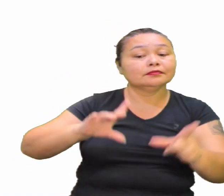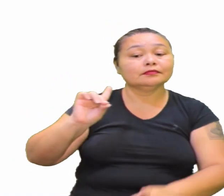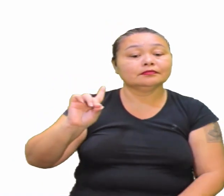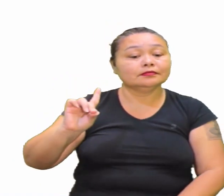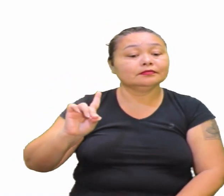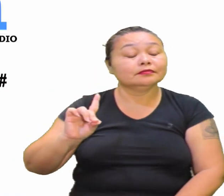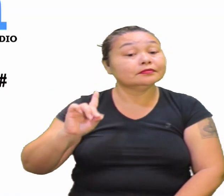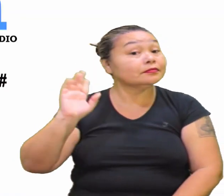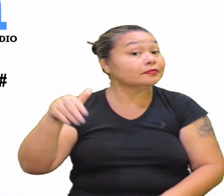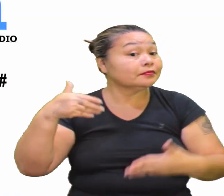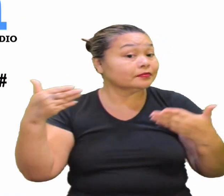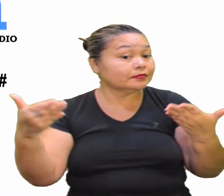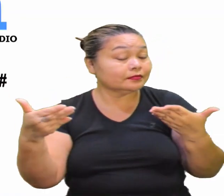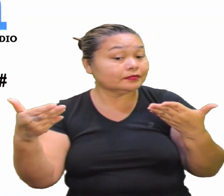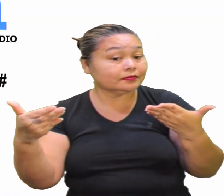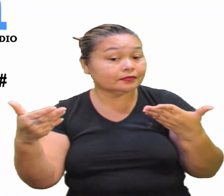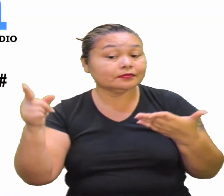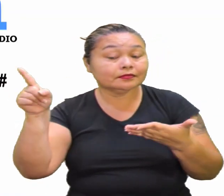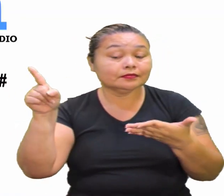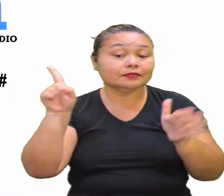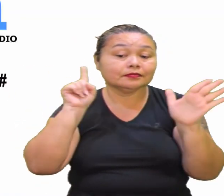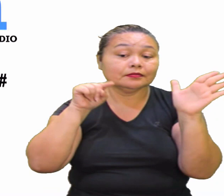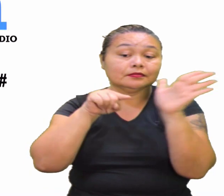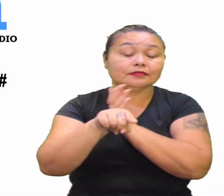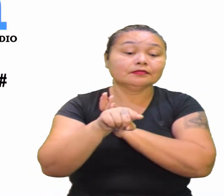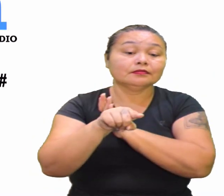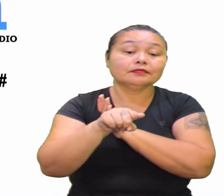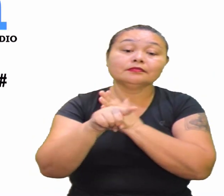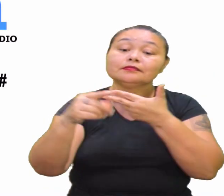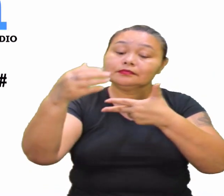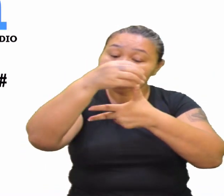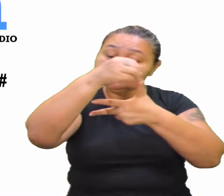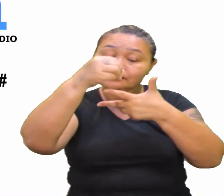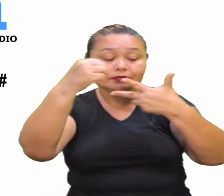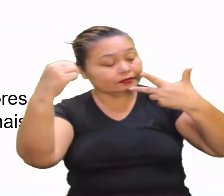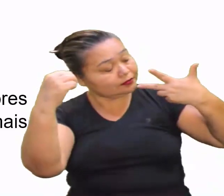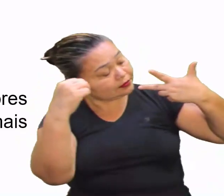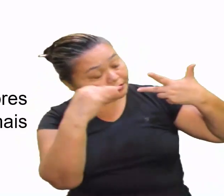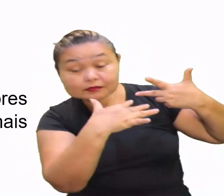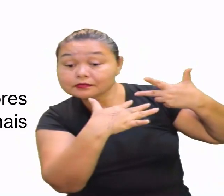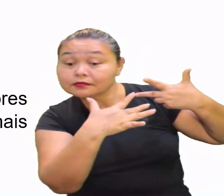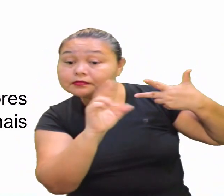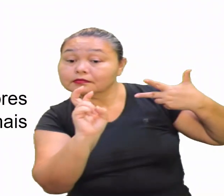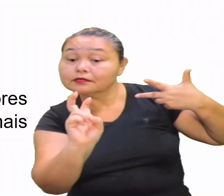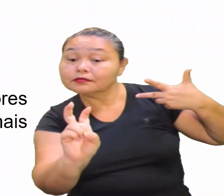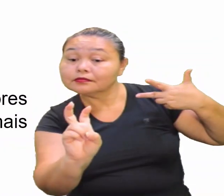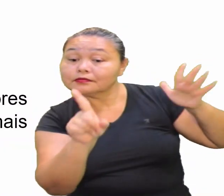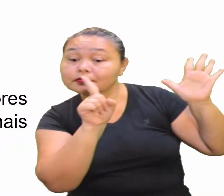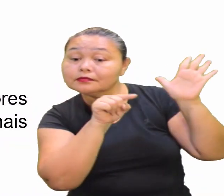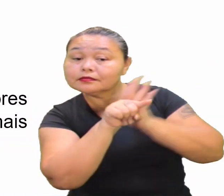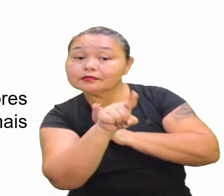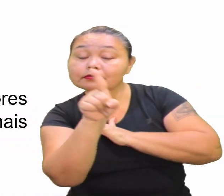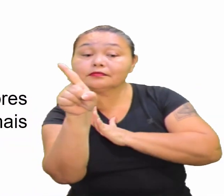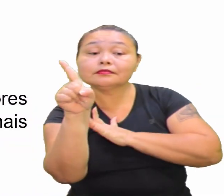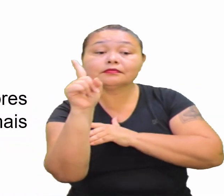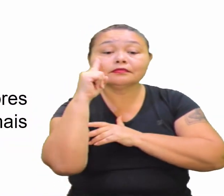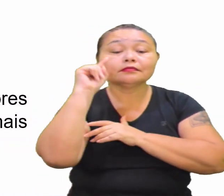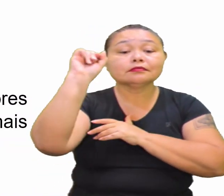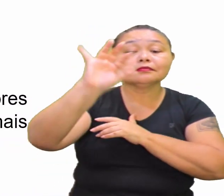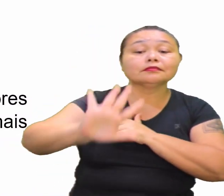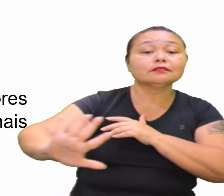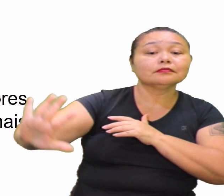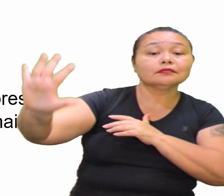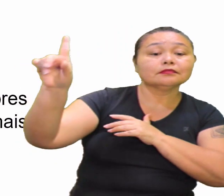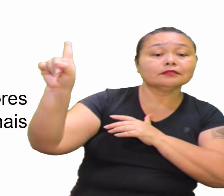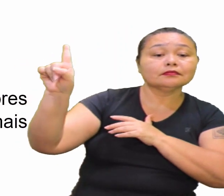de dado E agora, vamos para mais uma questão Que é a questão Se liga no Enem Que é a questão 5 Na ilustração